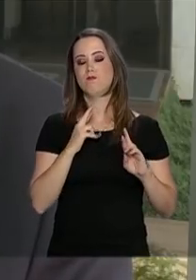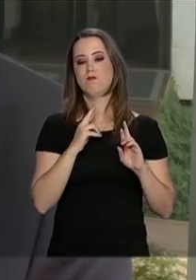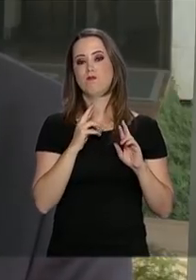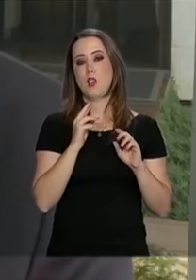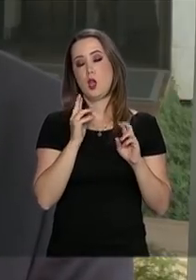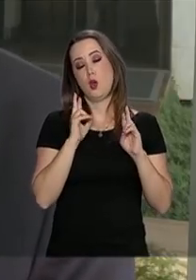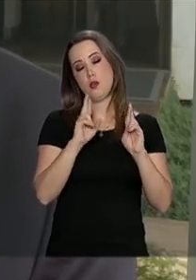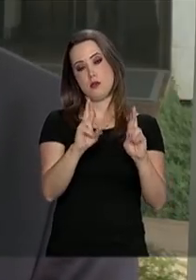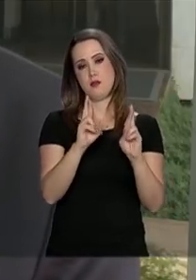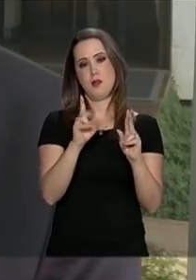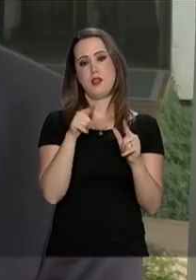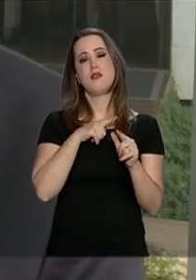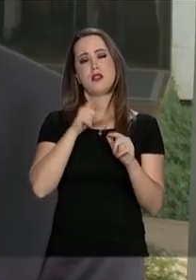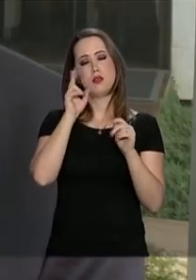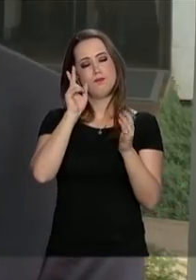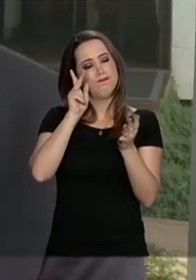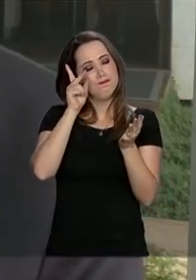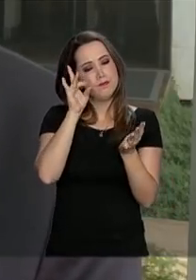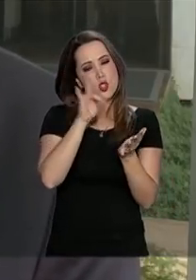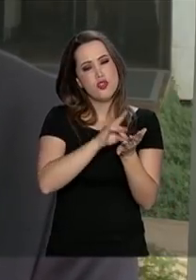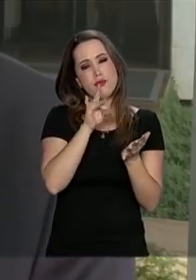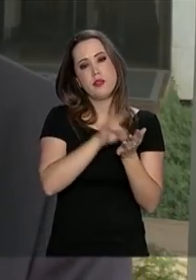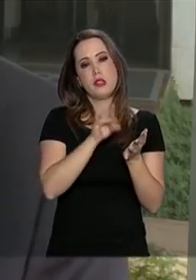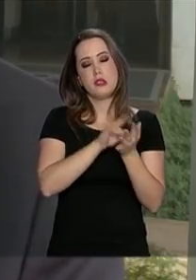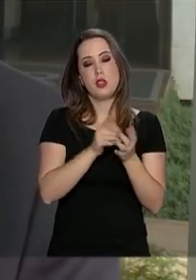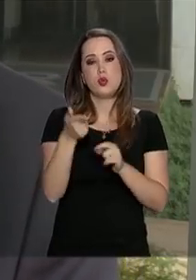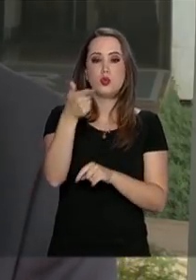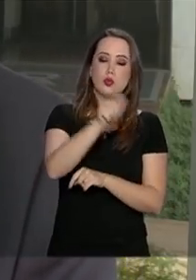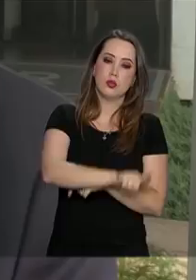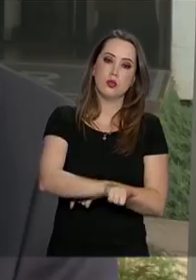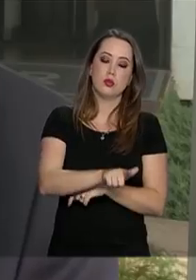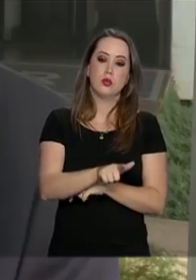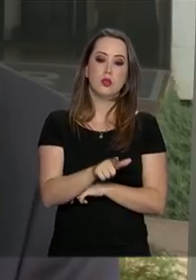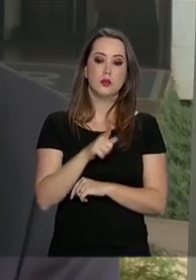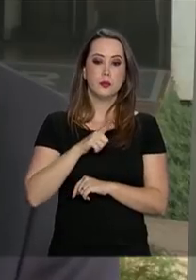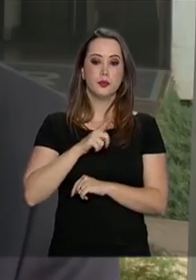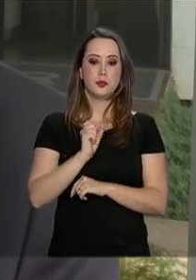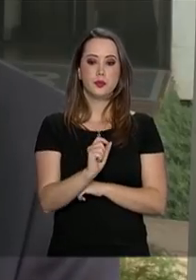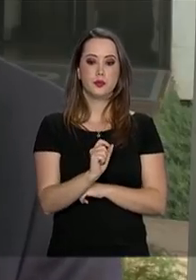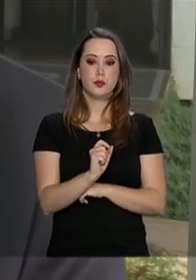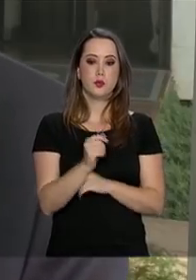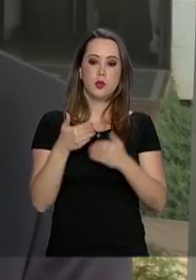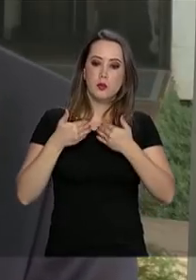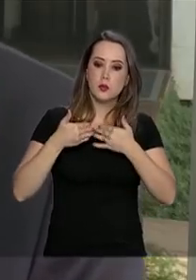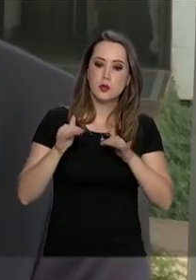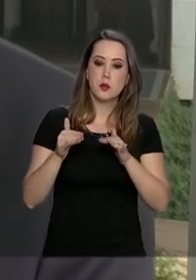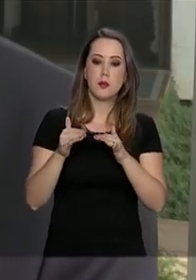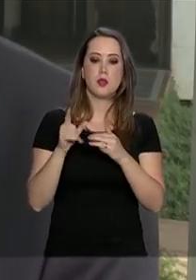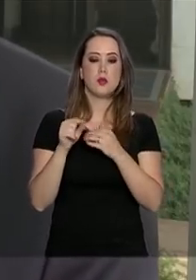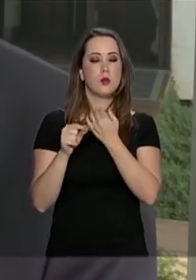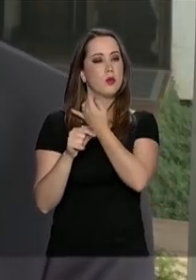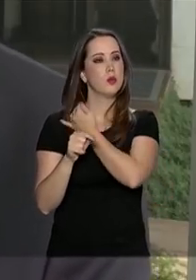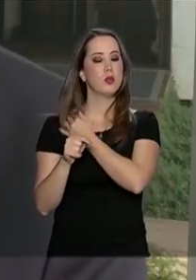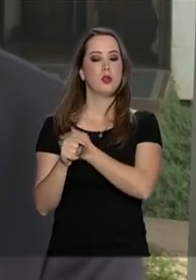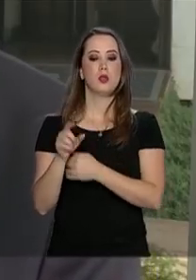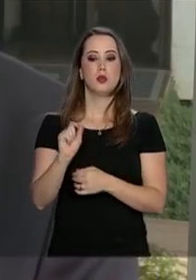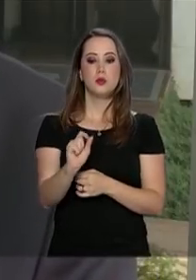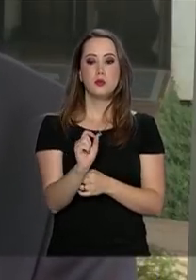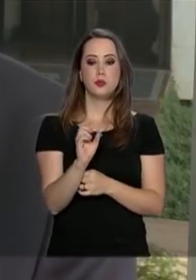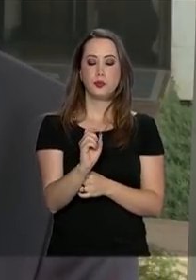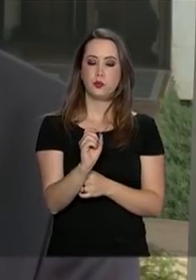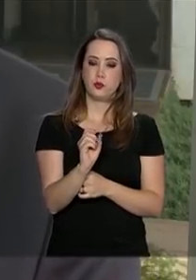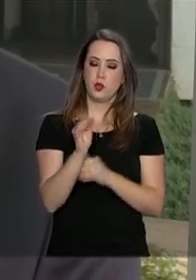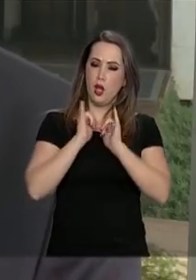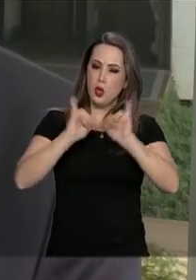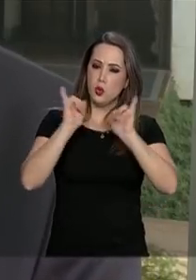a gente tenha efetivamente a retomada, que a abertura comercial que vem sendo anunciada pelo